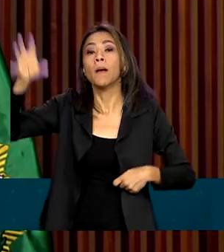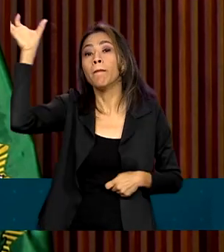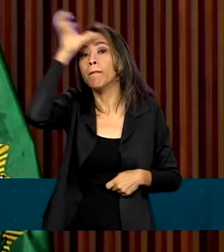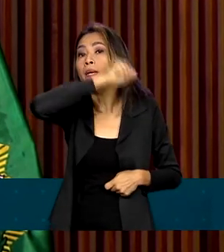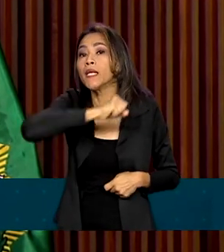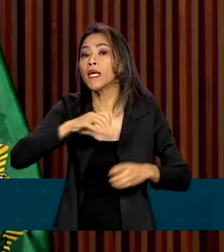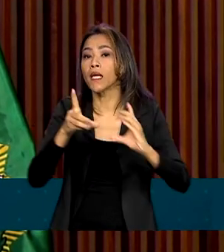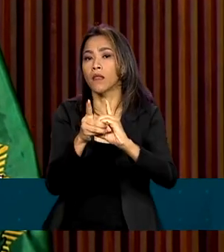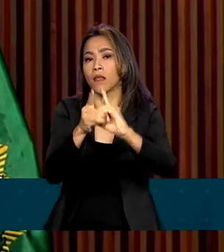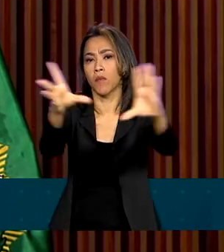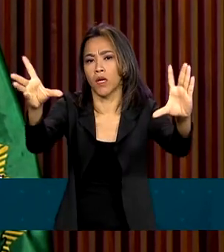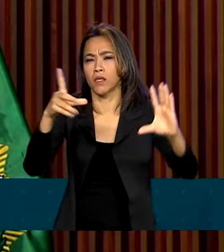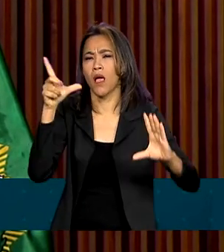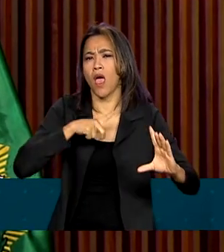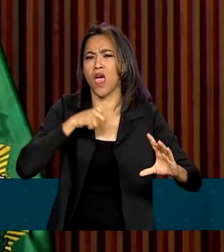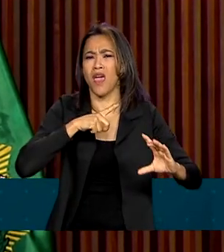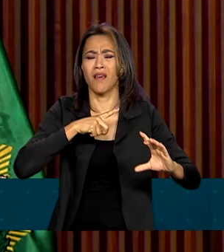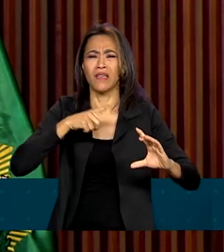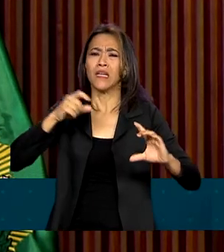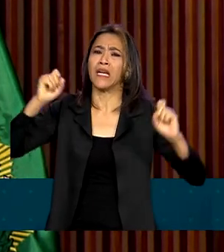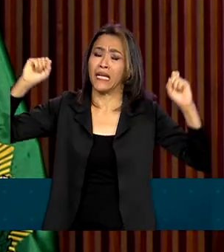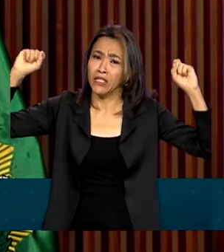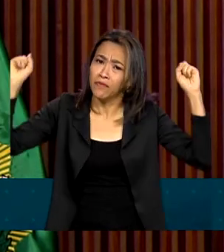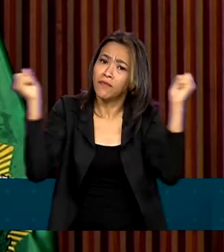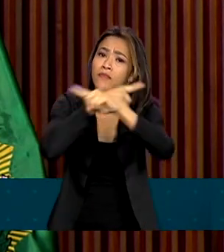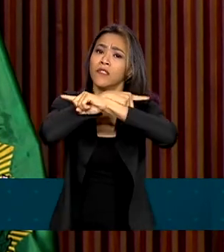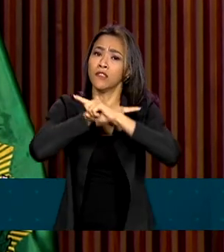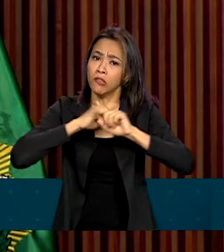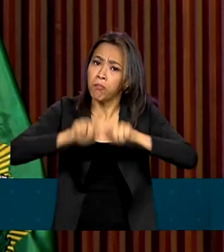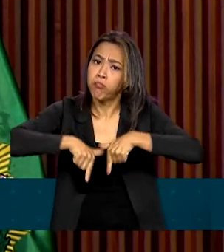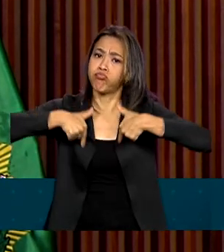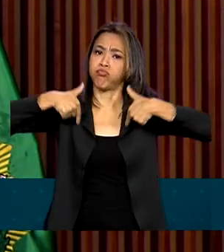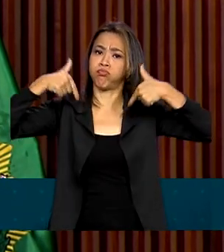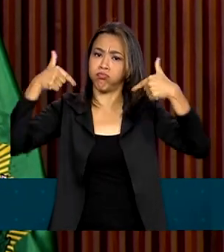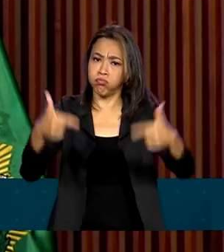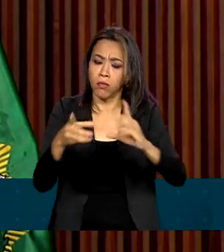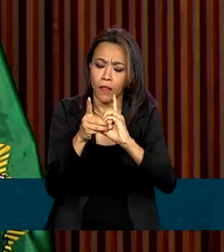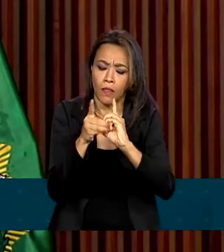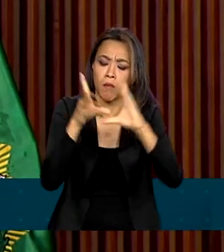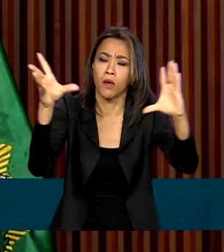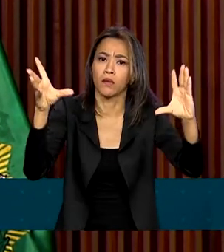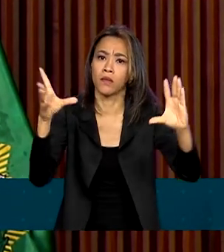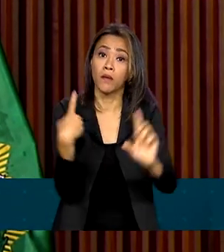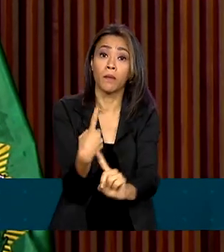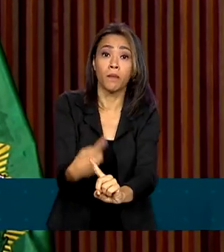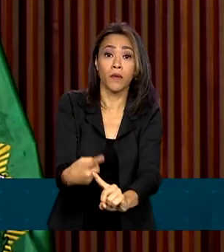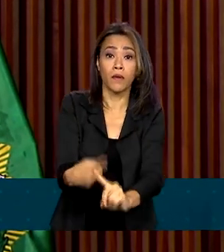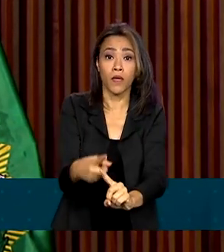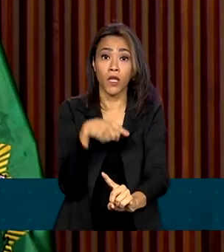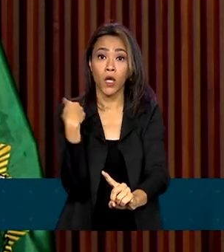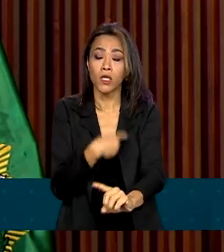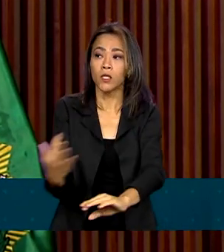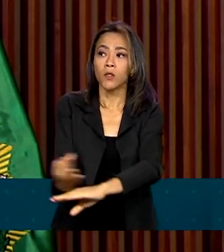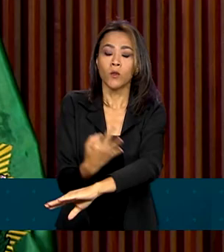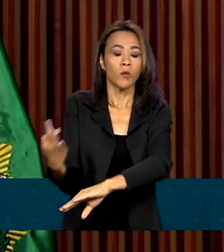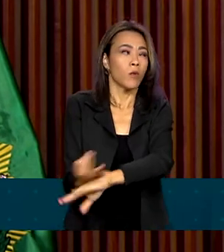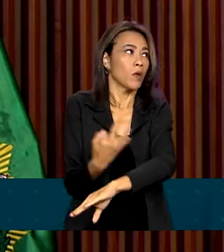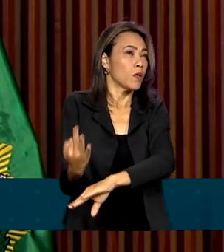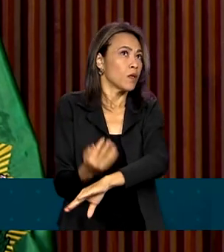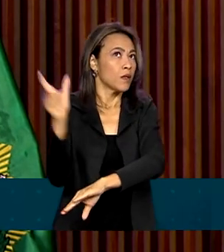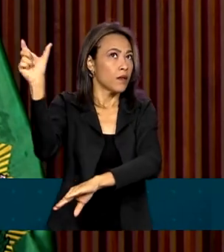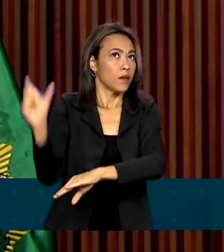é a coisa mais complicada para a gente fazer. Porque existe a gente suportar os outros,